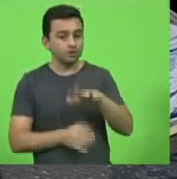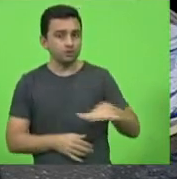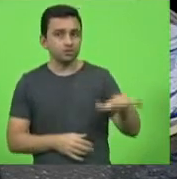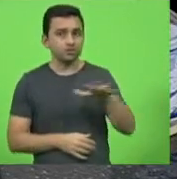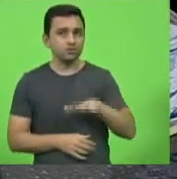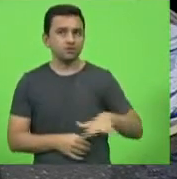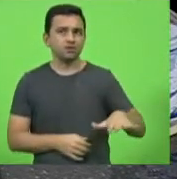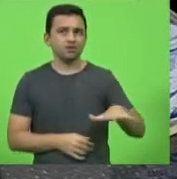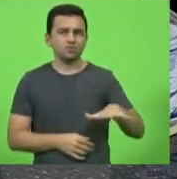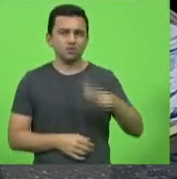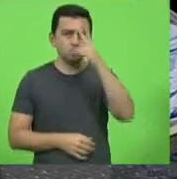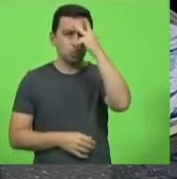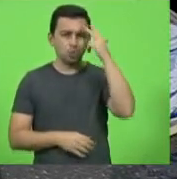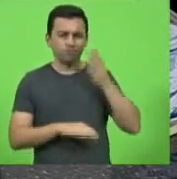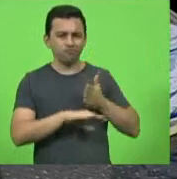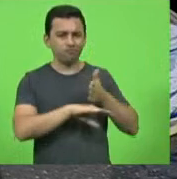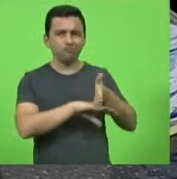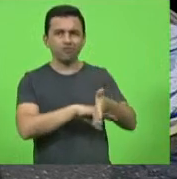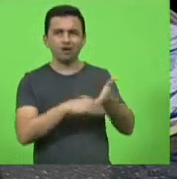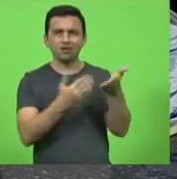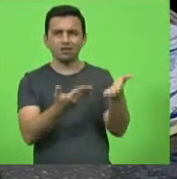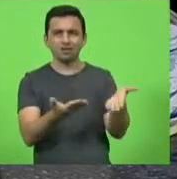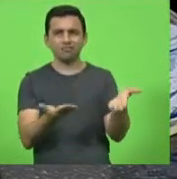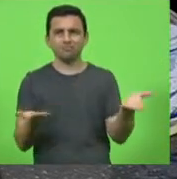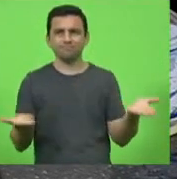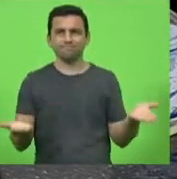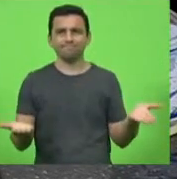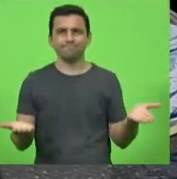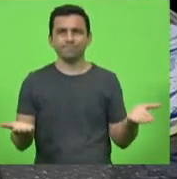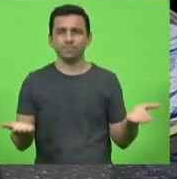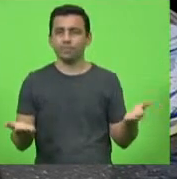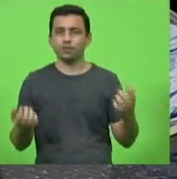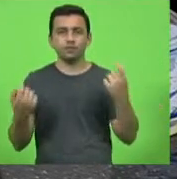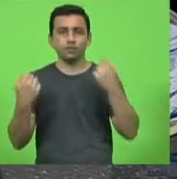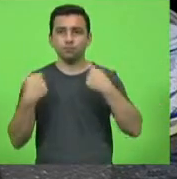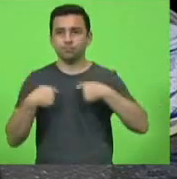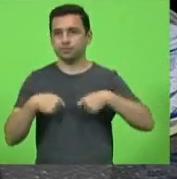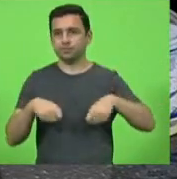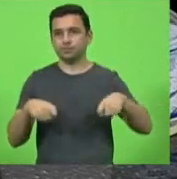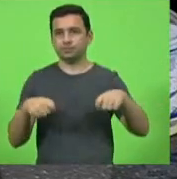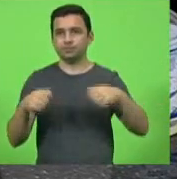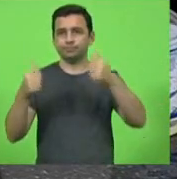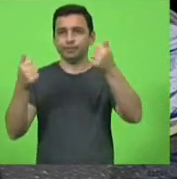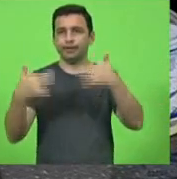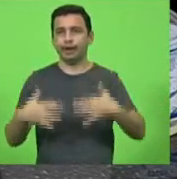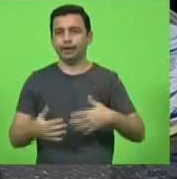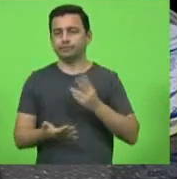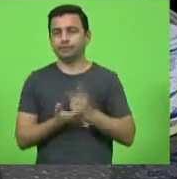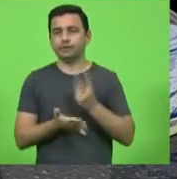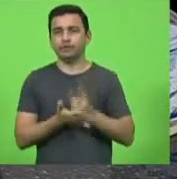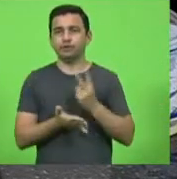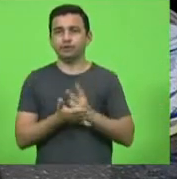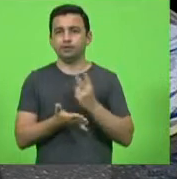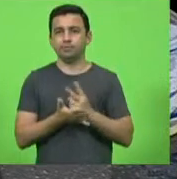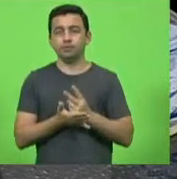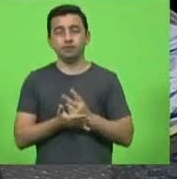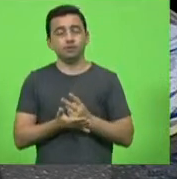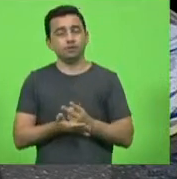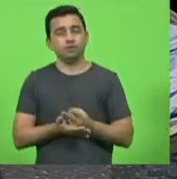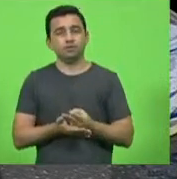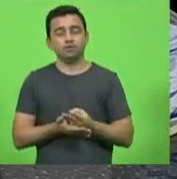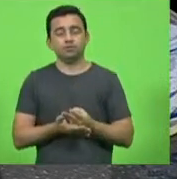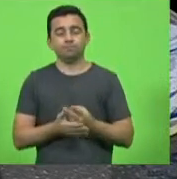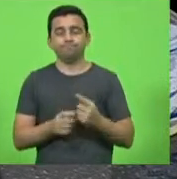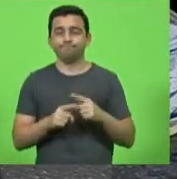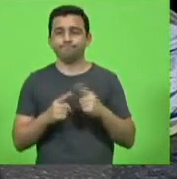passa por lá é desnecessário que a gente aqui faça menção a todo momento mas efetivamente